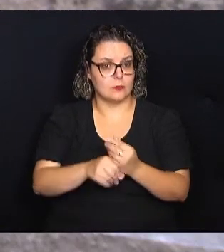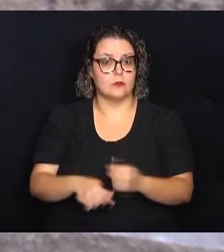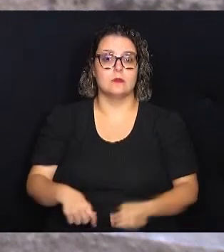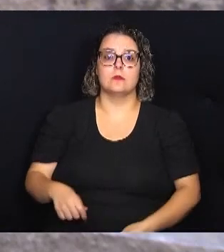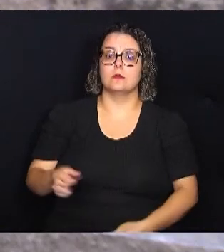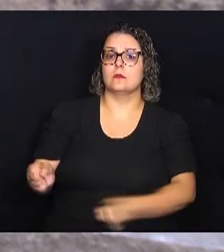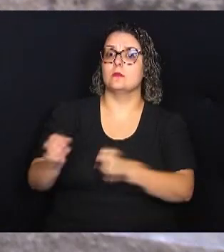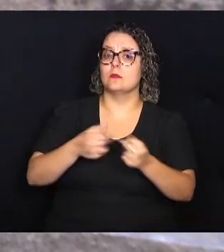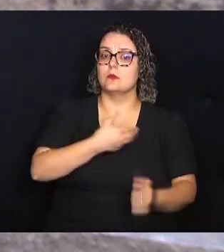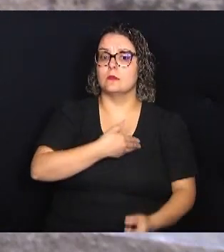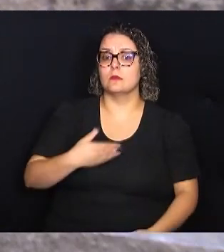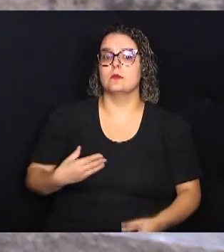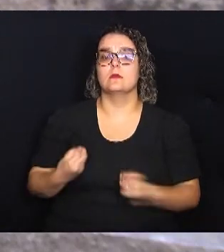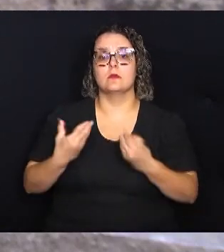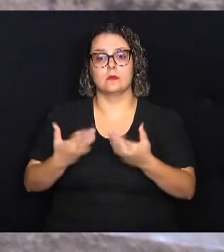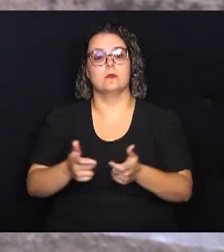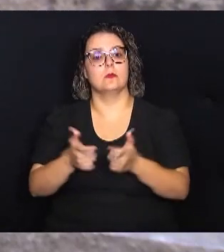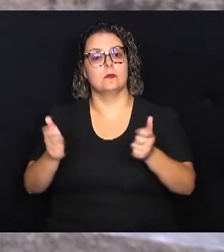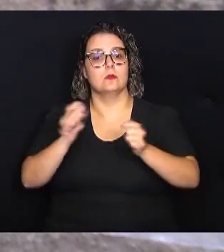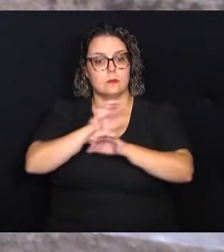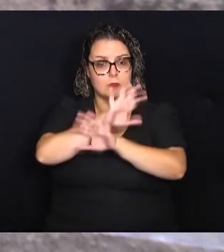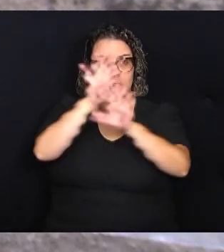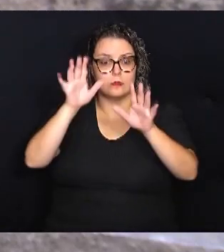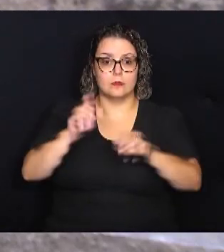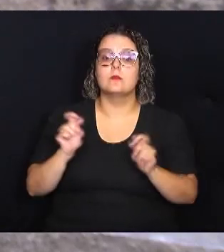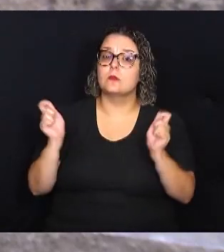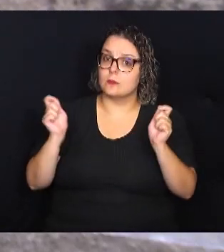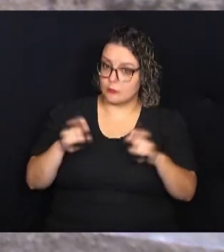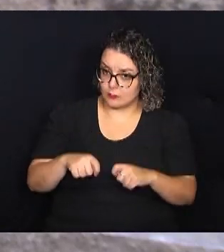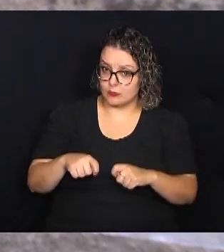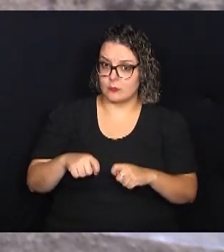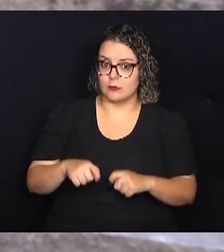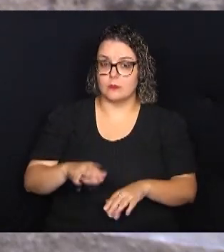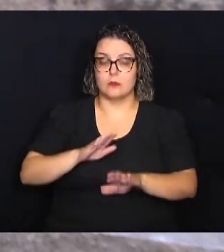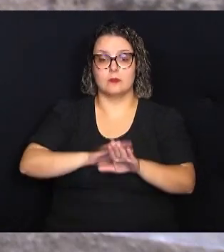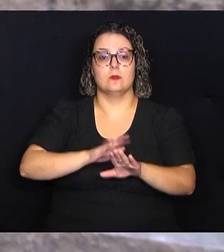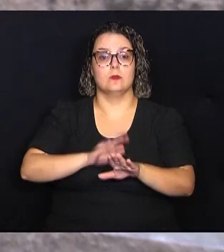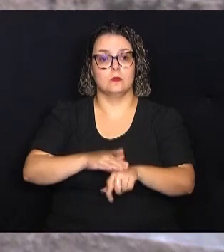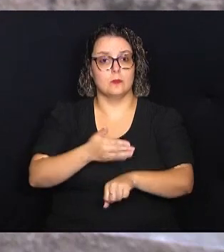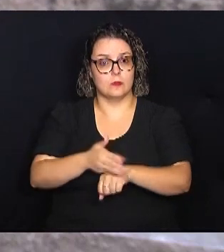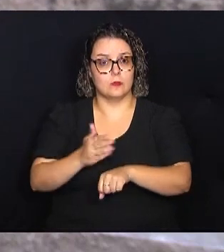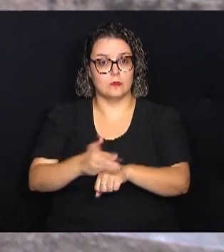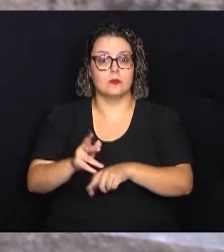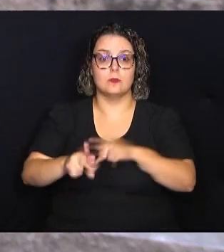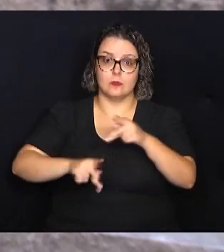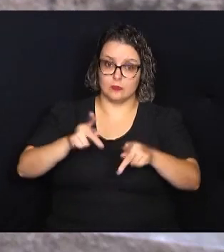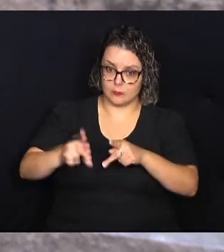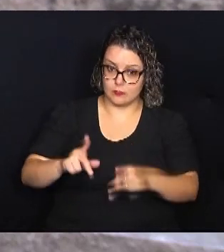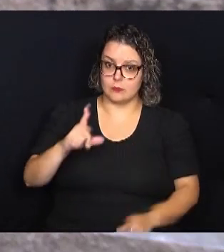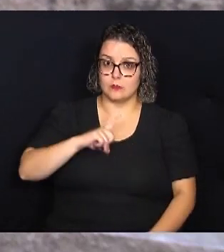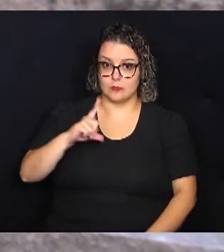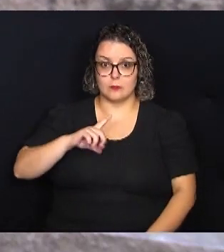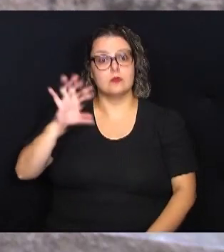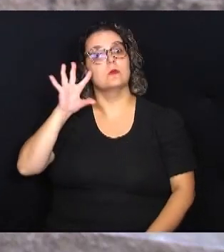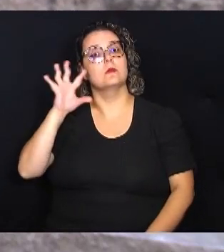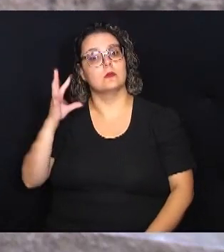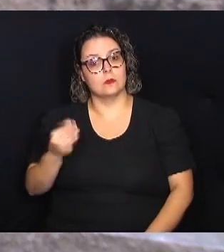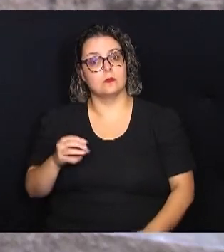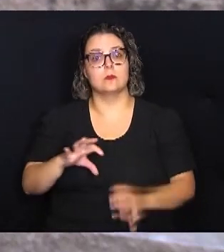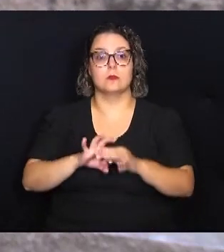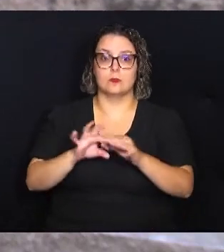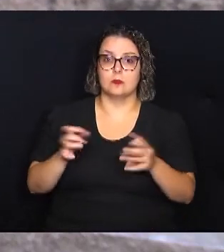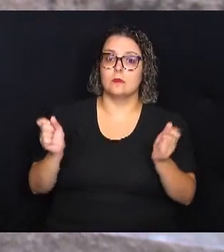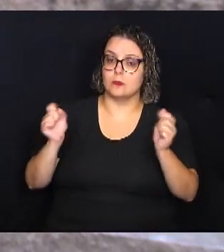proporcionar maior transparência possível aos atos praticados, para que a população tenha conhecimento, permitindo assim